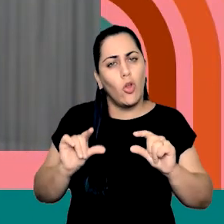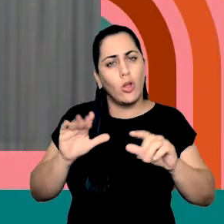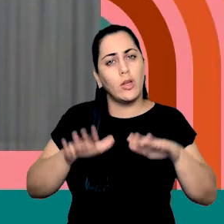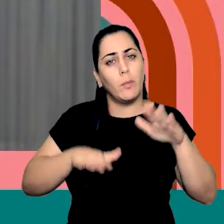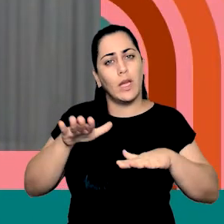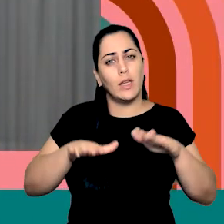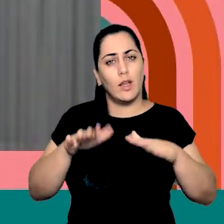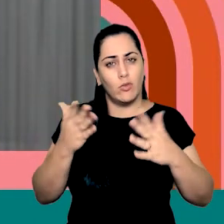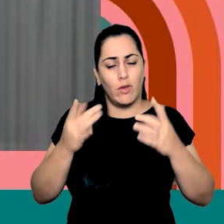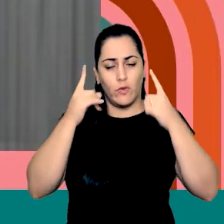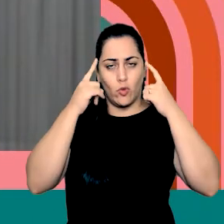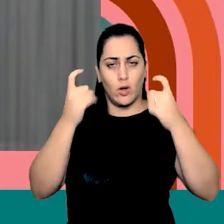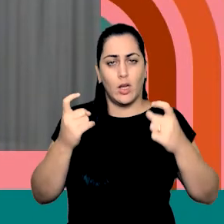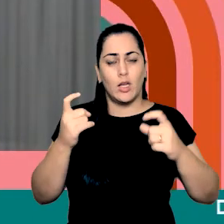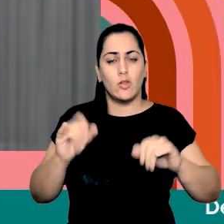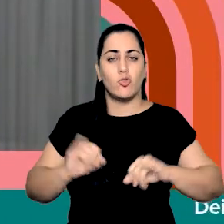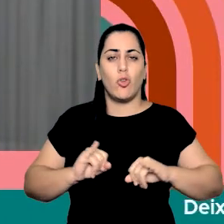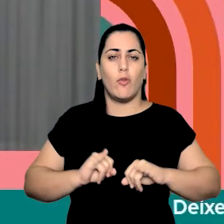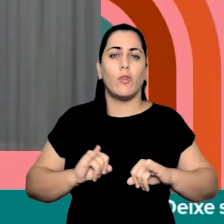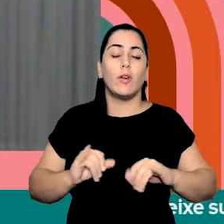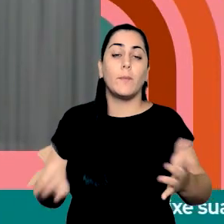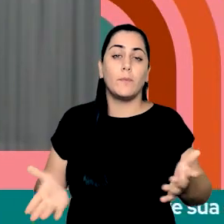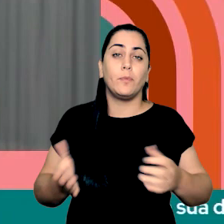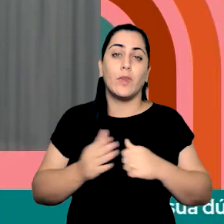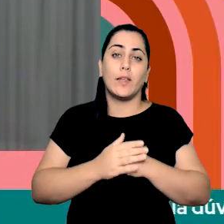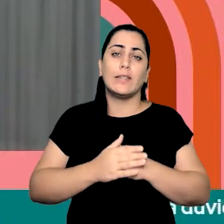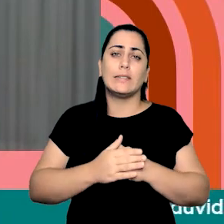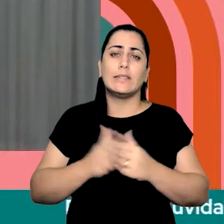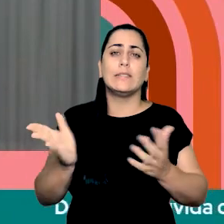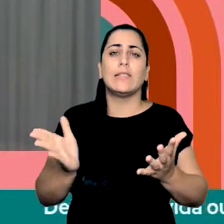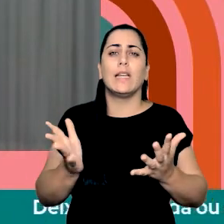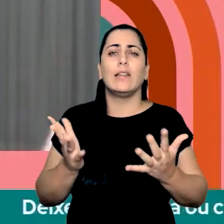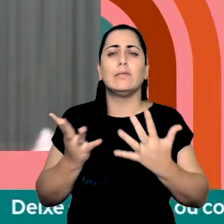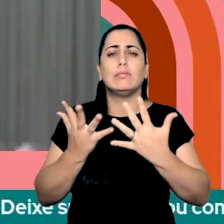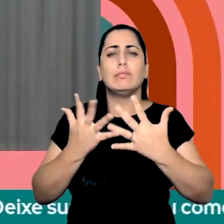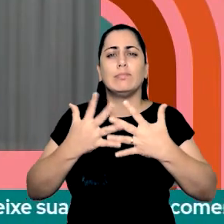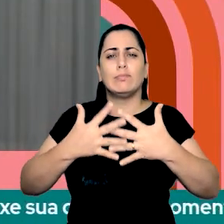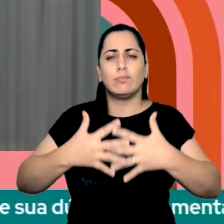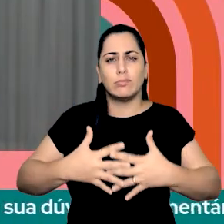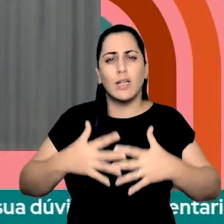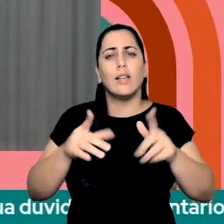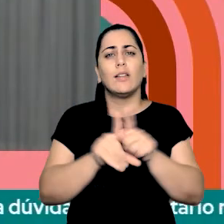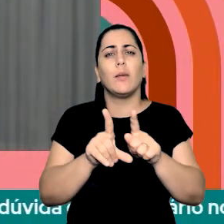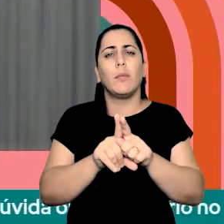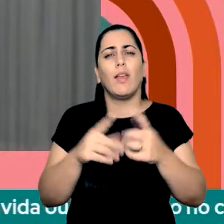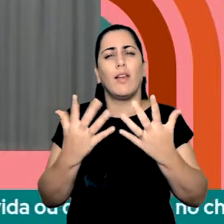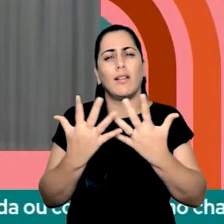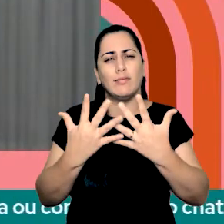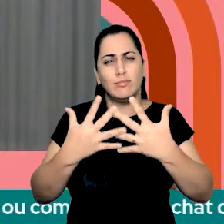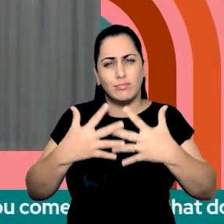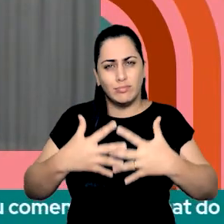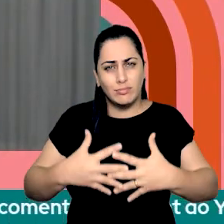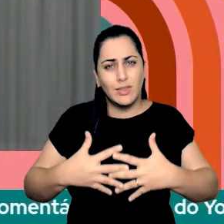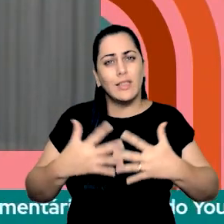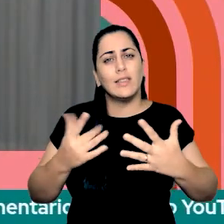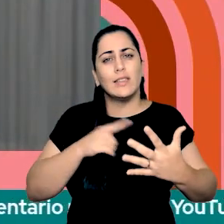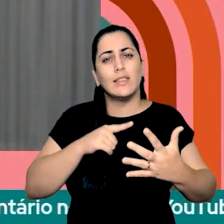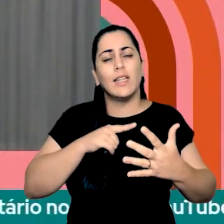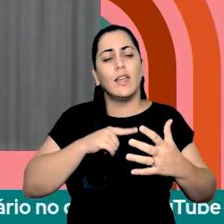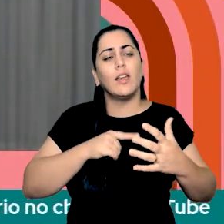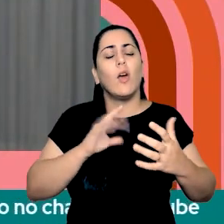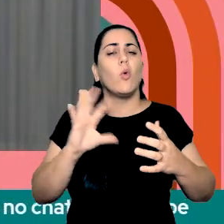pela vítima. denominadas interseccionalidades, esse cruzamento de marcadores sociais